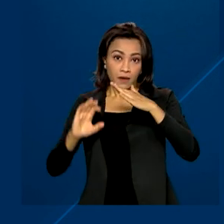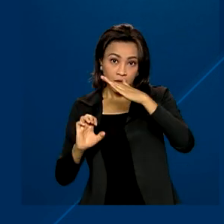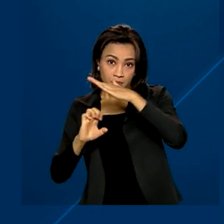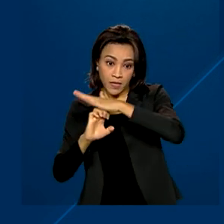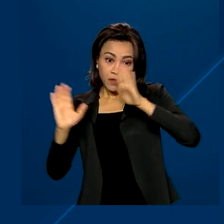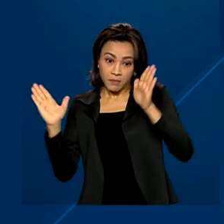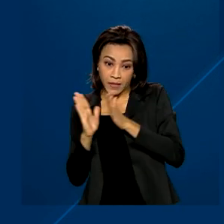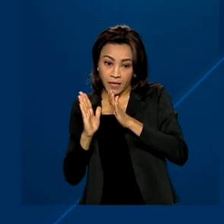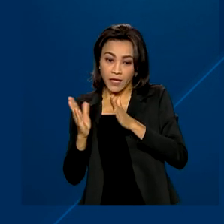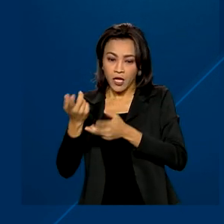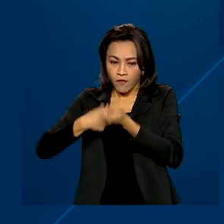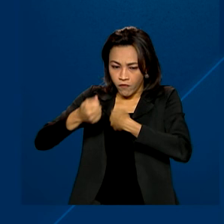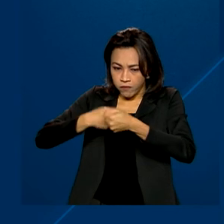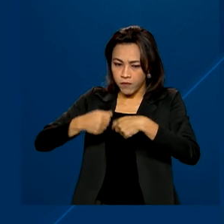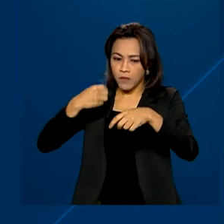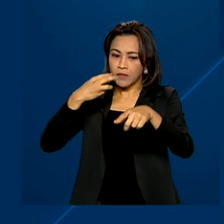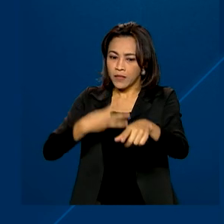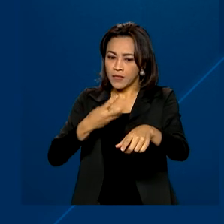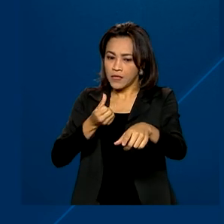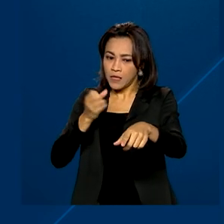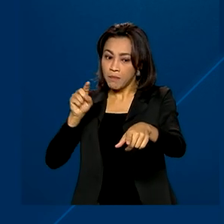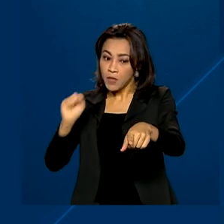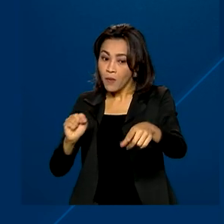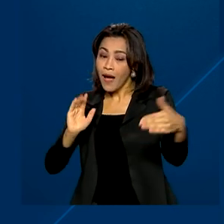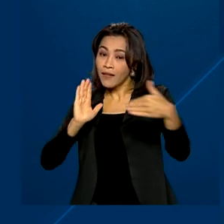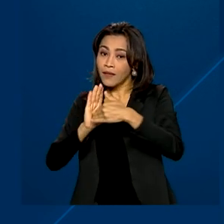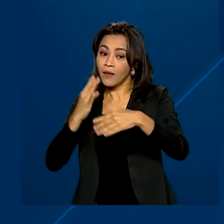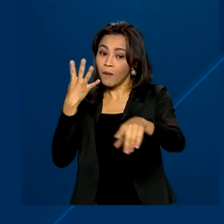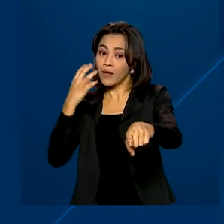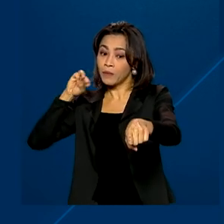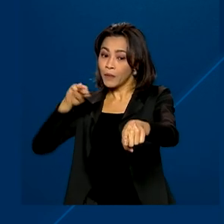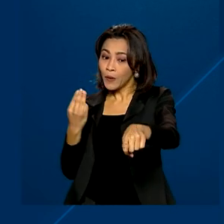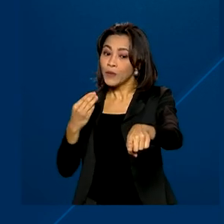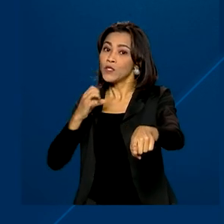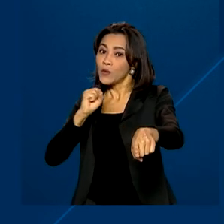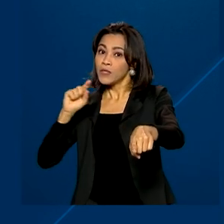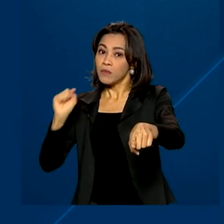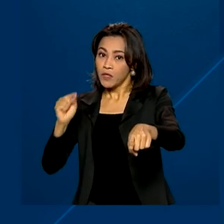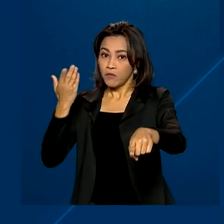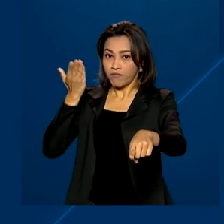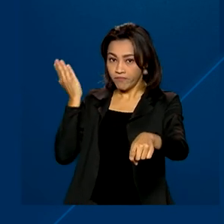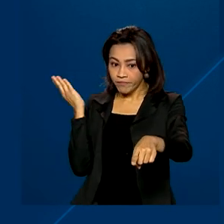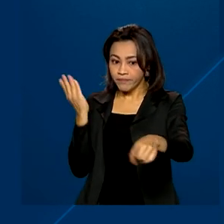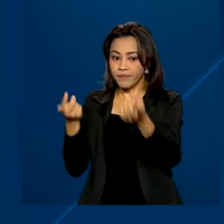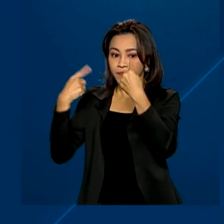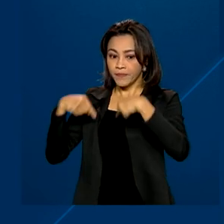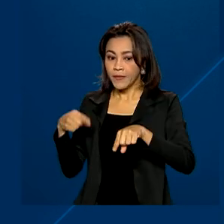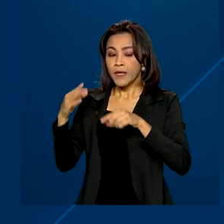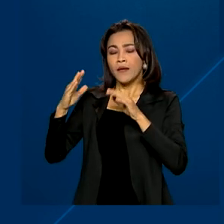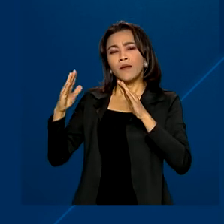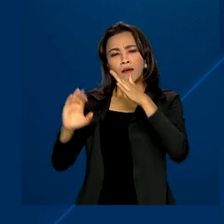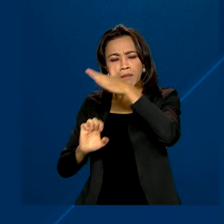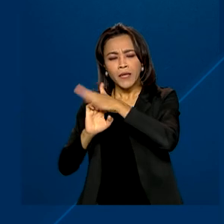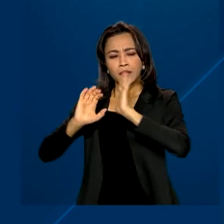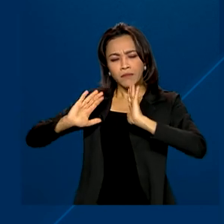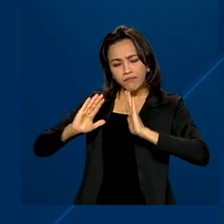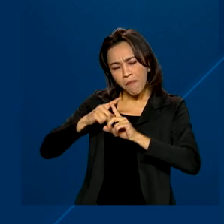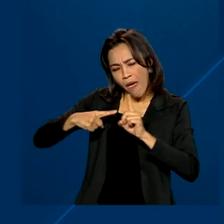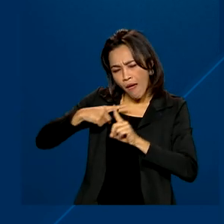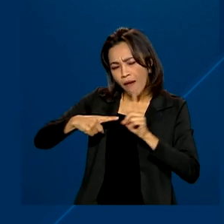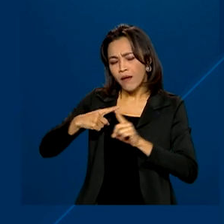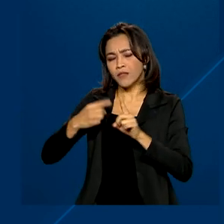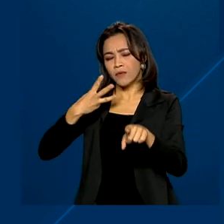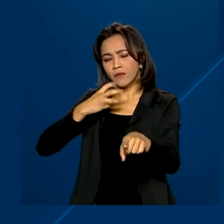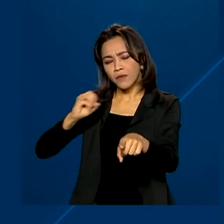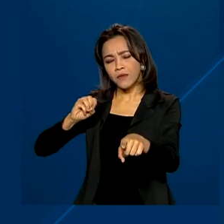$ 360 mil até R$ 4 milhões e R$ 800 mil e empresas de médio porte com faturamento até R$ 300